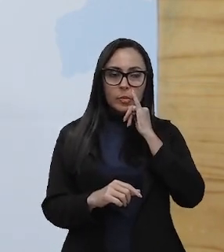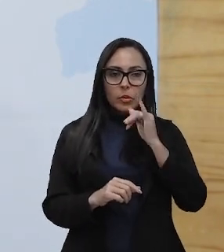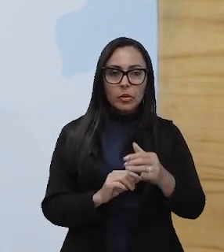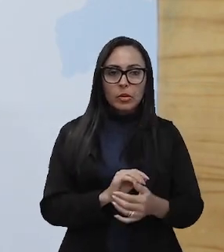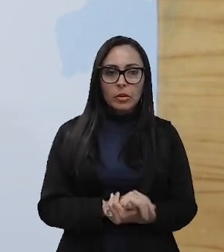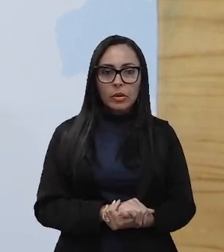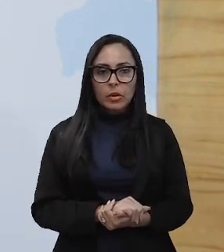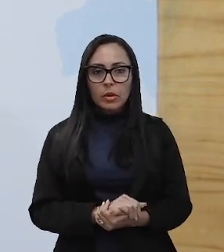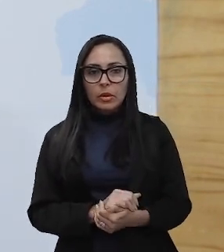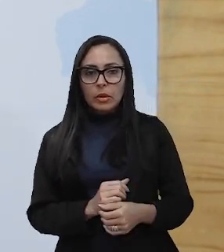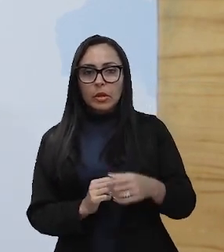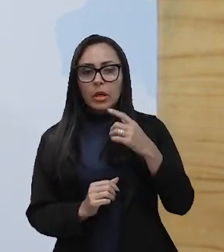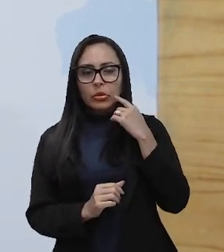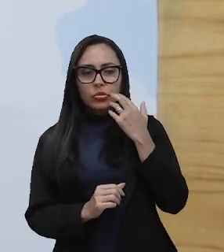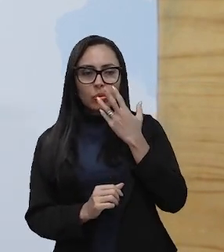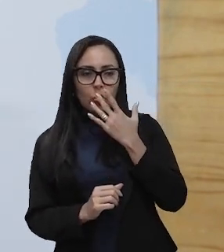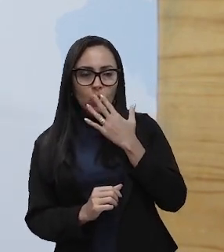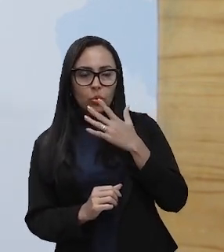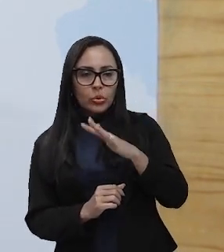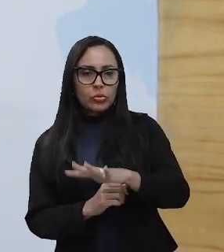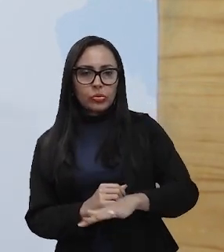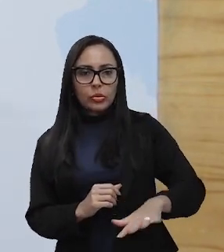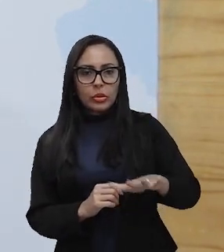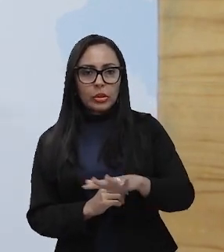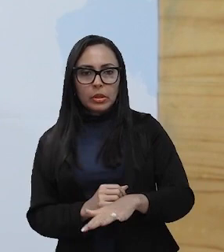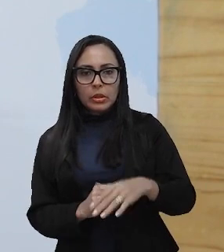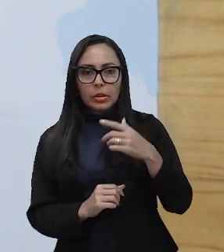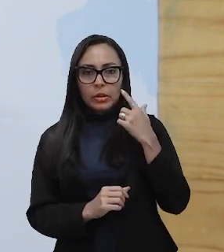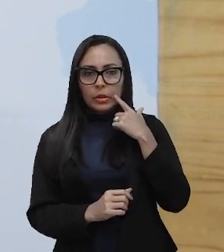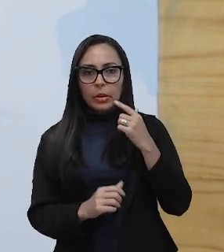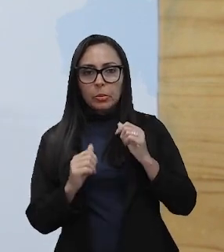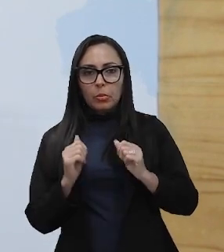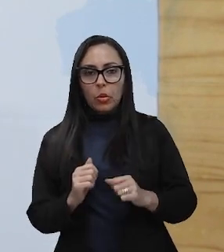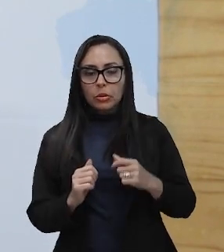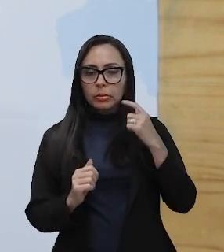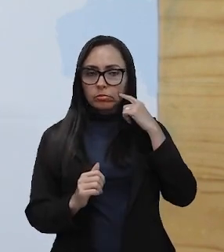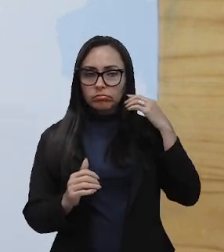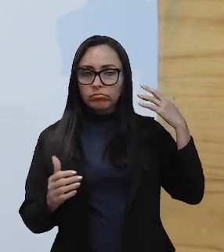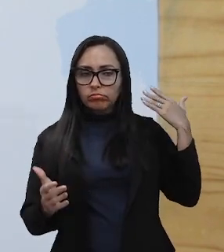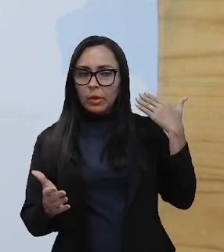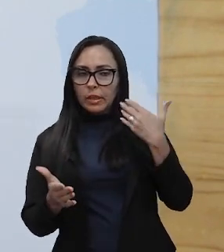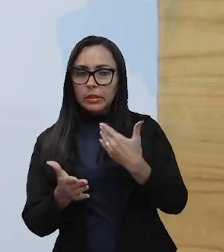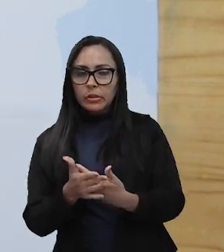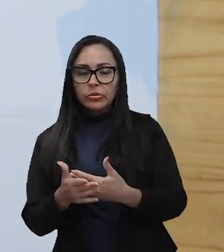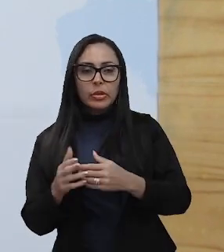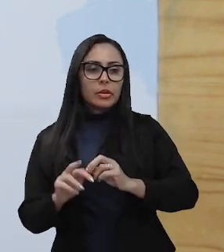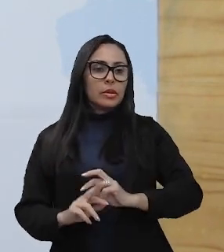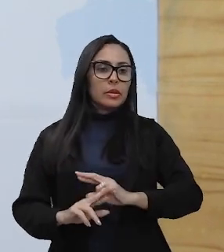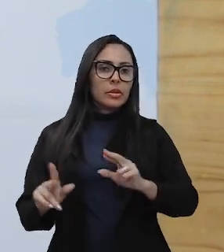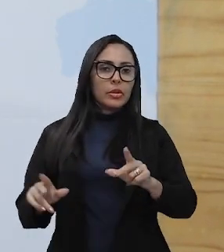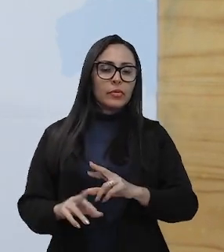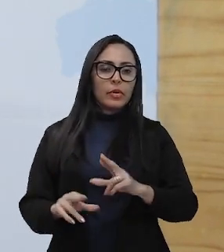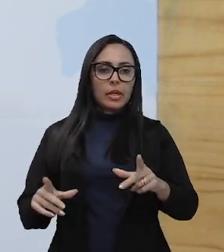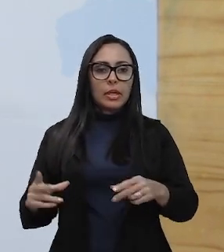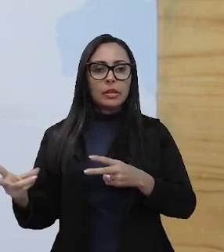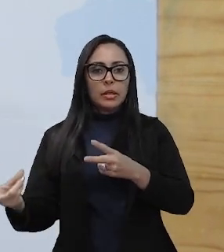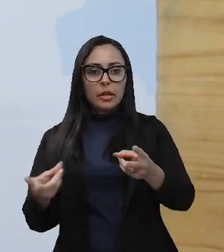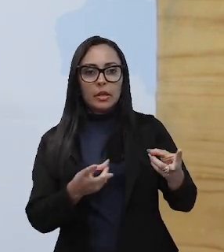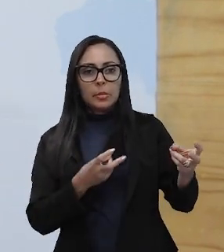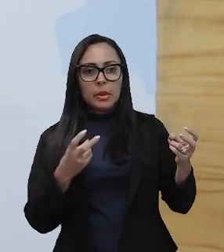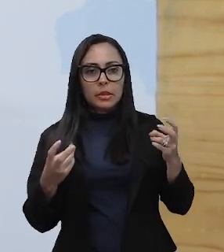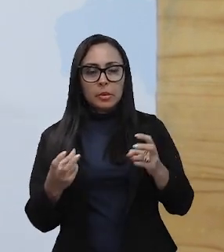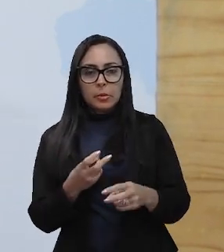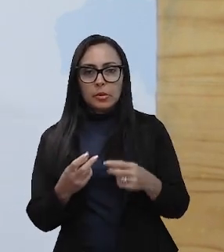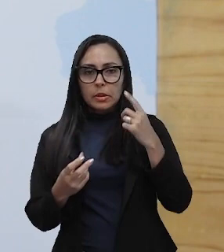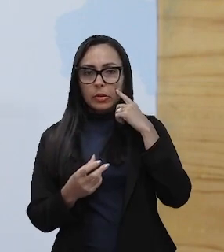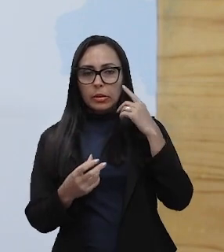as cores de um ambiente, essas cores podem afetar de maneira diferente a percepção e o